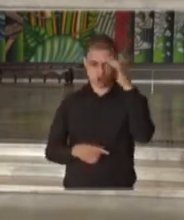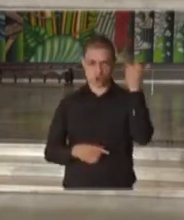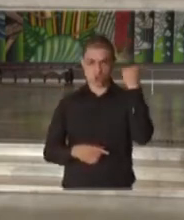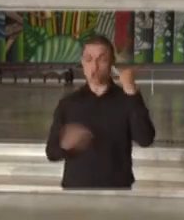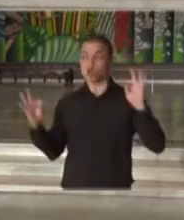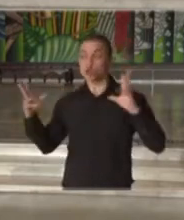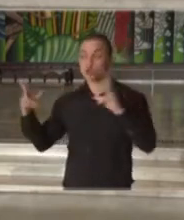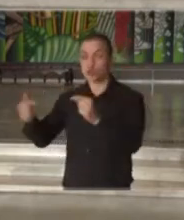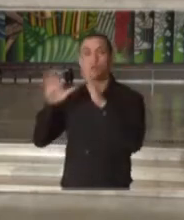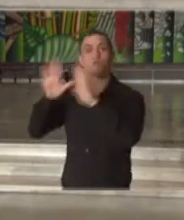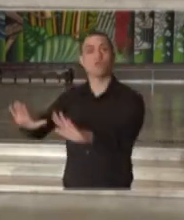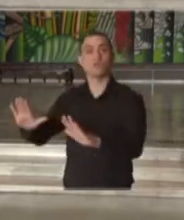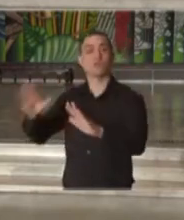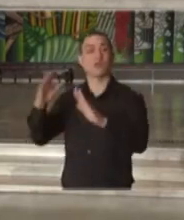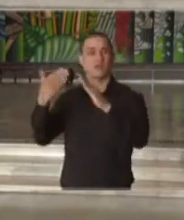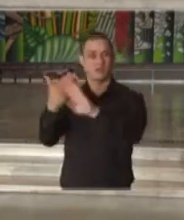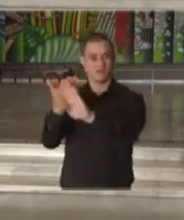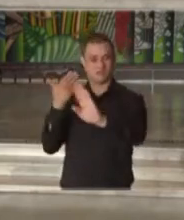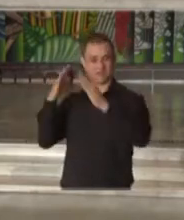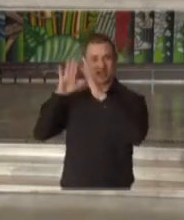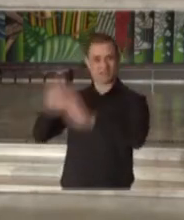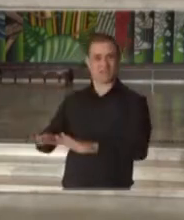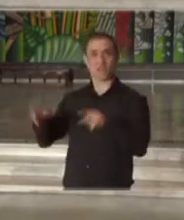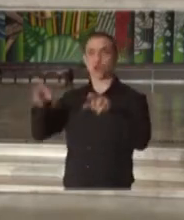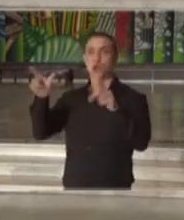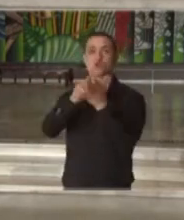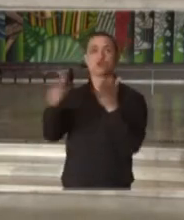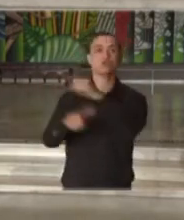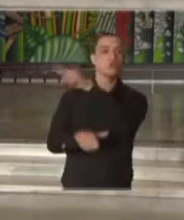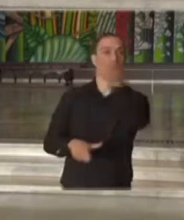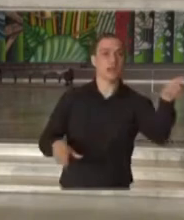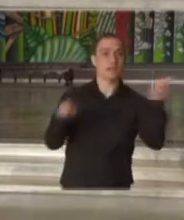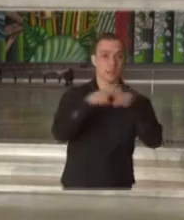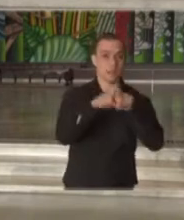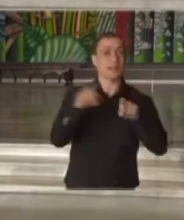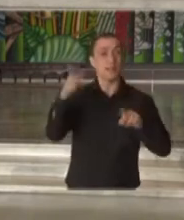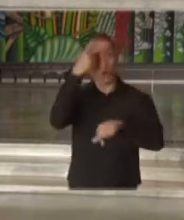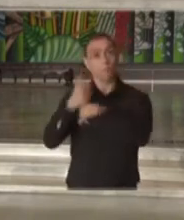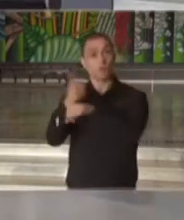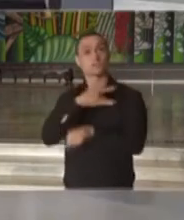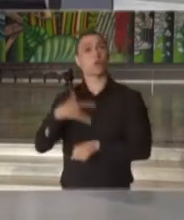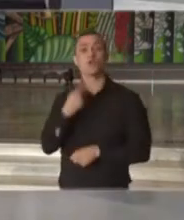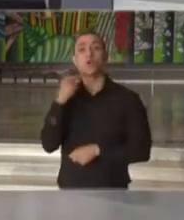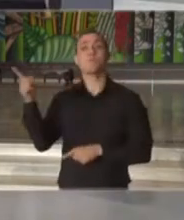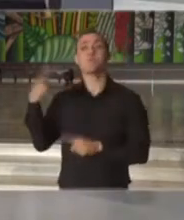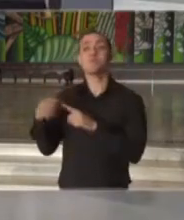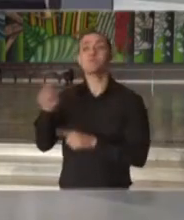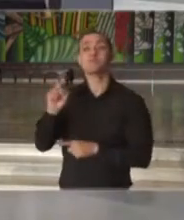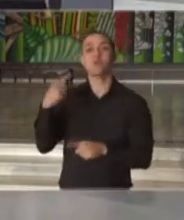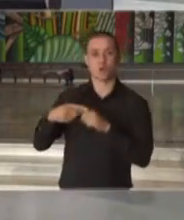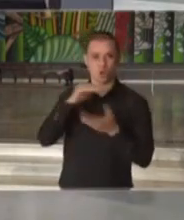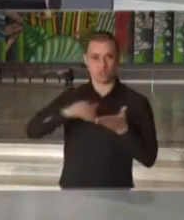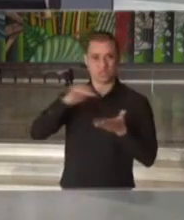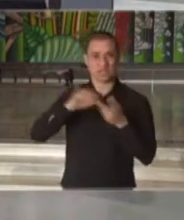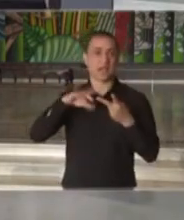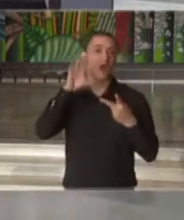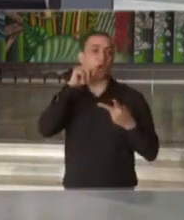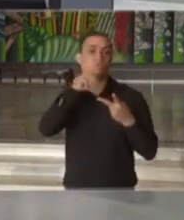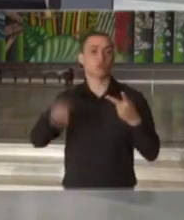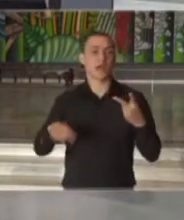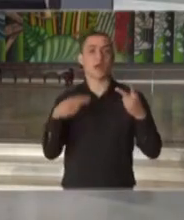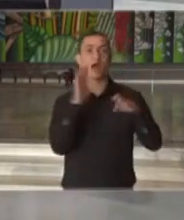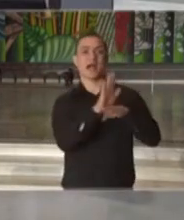entrassem em quarentena, como estão fazendo os jornalistas e como determinam os profissionais de saúde? Secretários, funcionários e